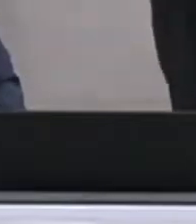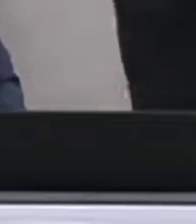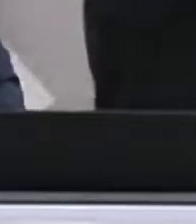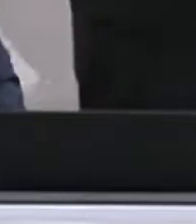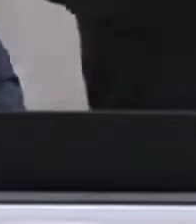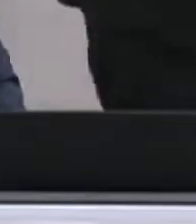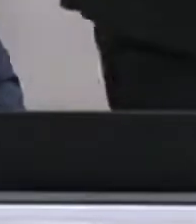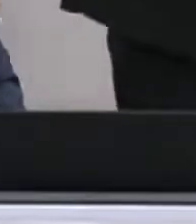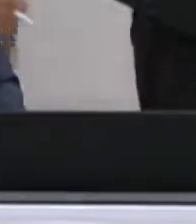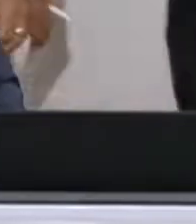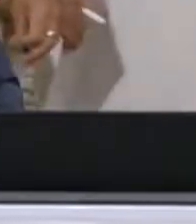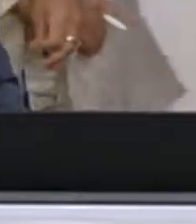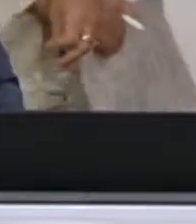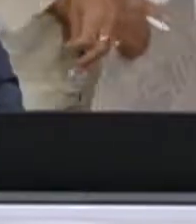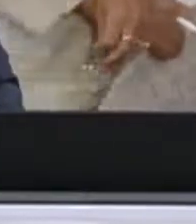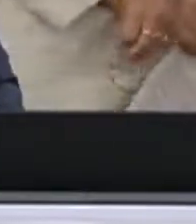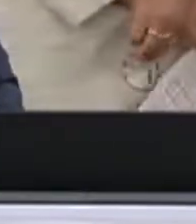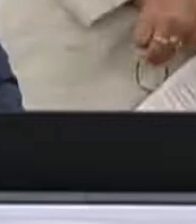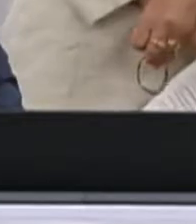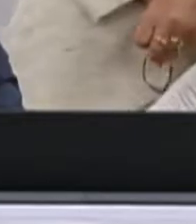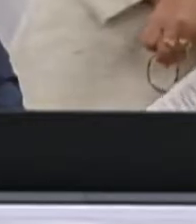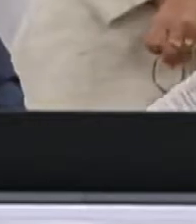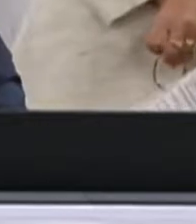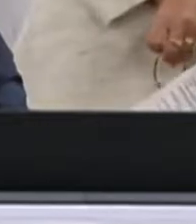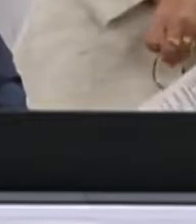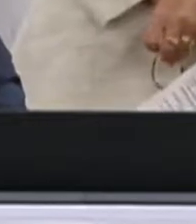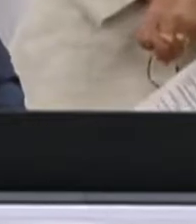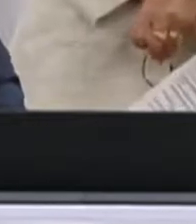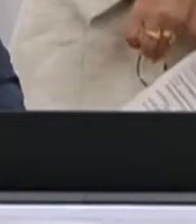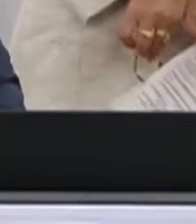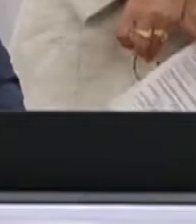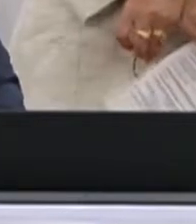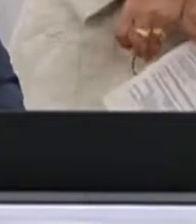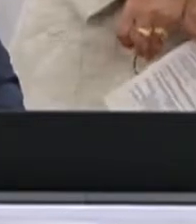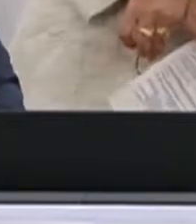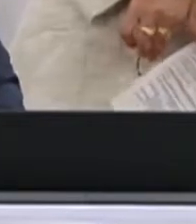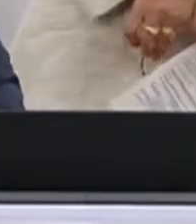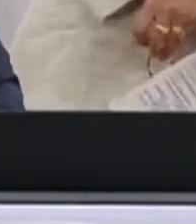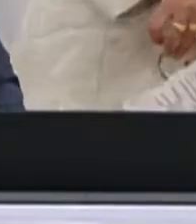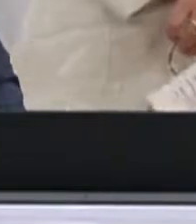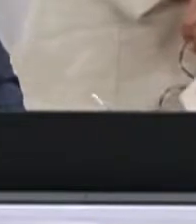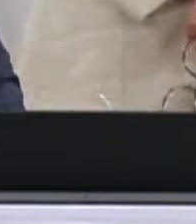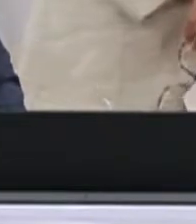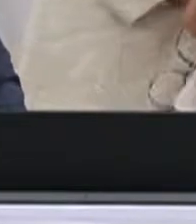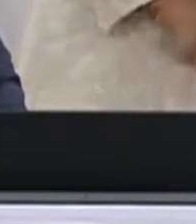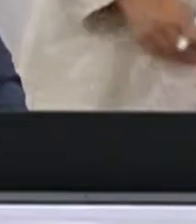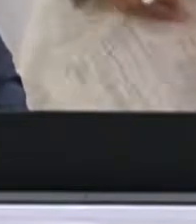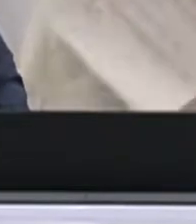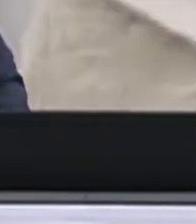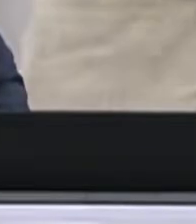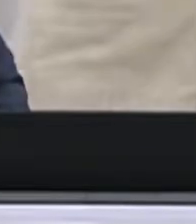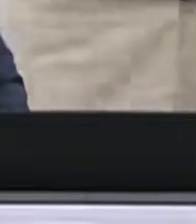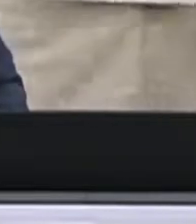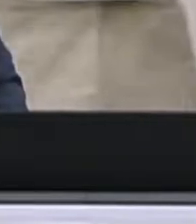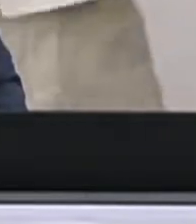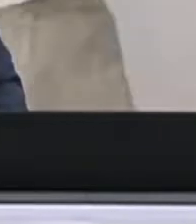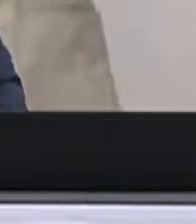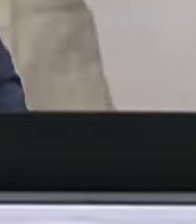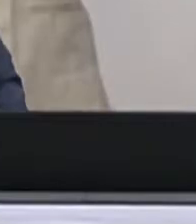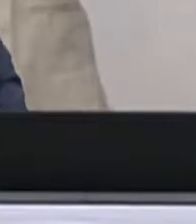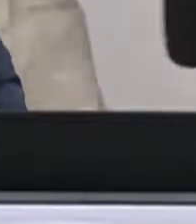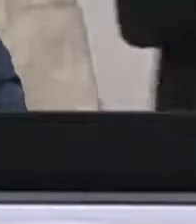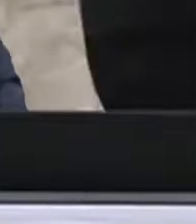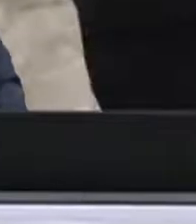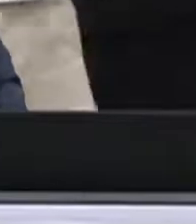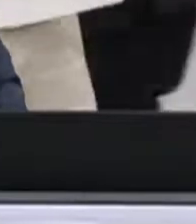membro do Conselho Regional de Biologia em Minas Gerais, Marcos Vinícius Dias Nunes, diretor da Política